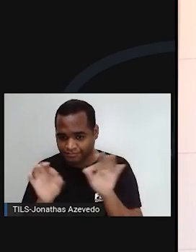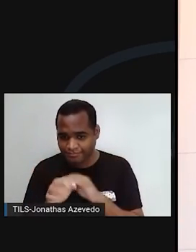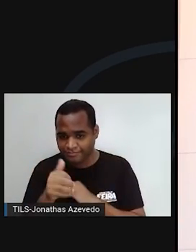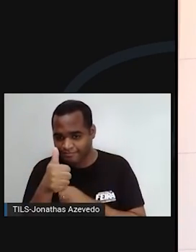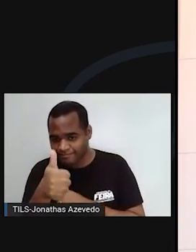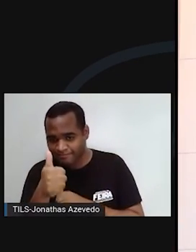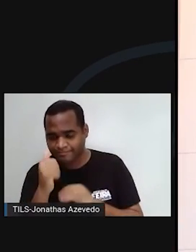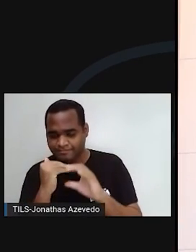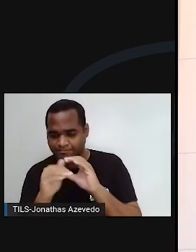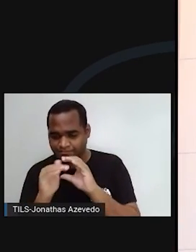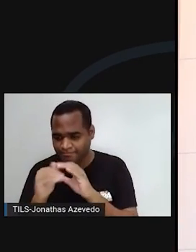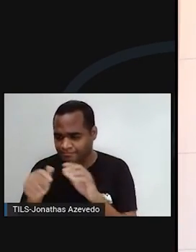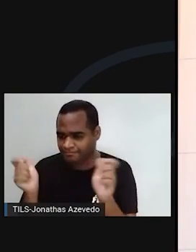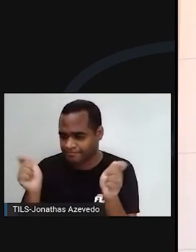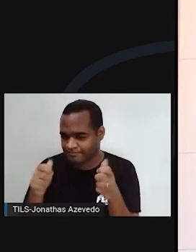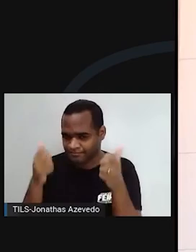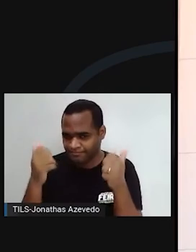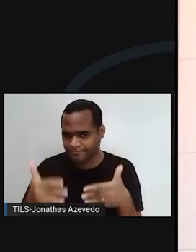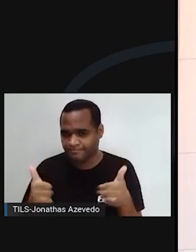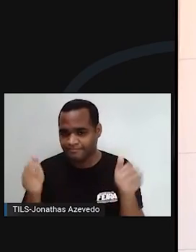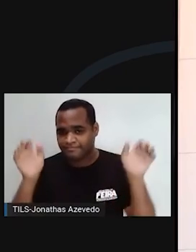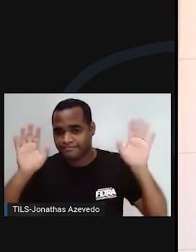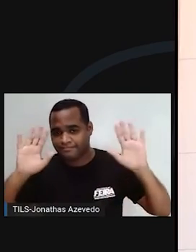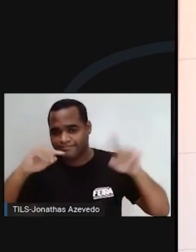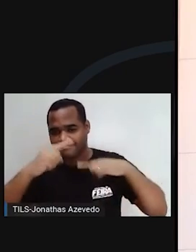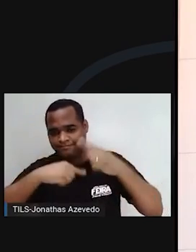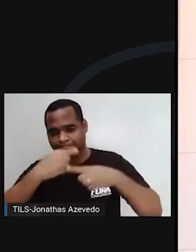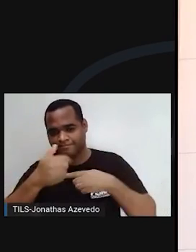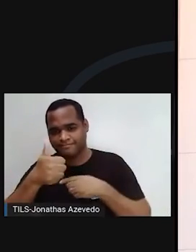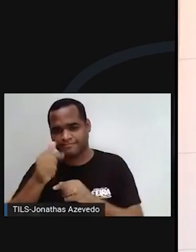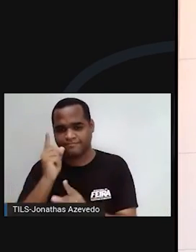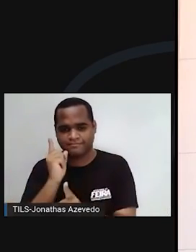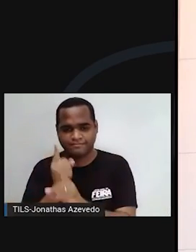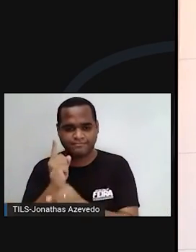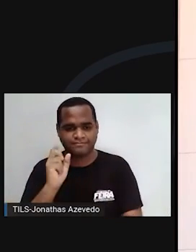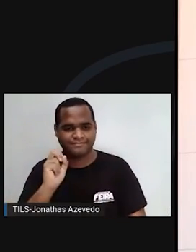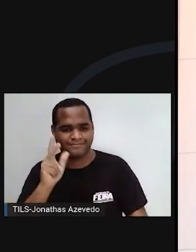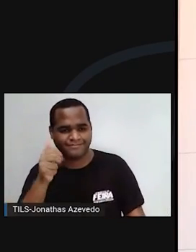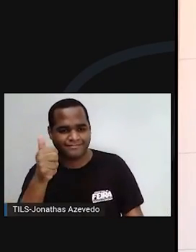compartilha e se inscreve no canal Mais Ciências. Até a próxima dica rápida.